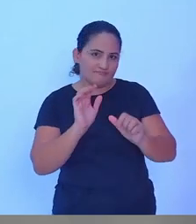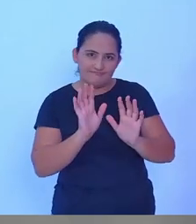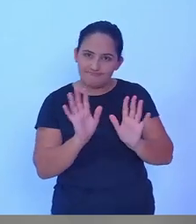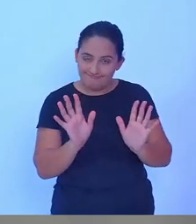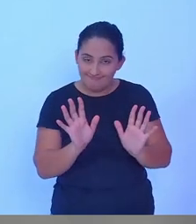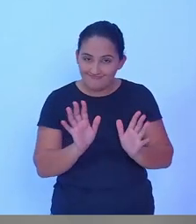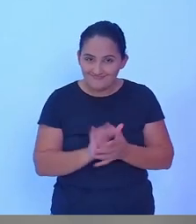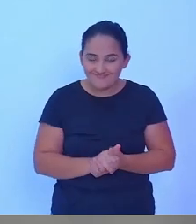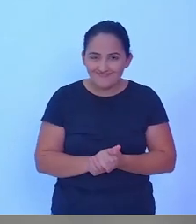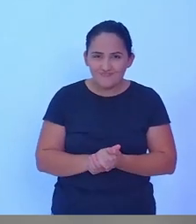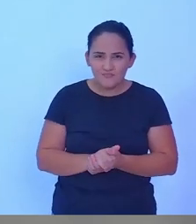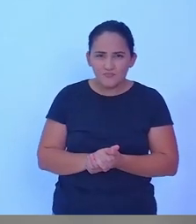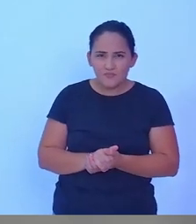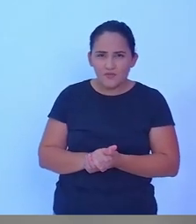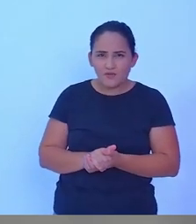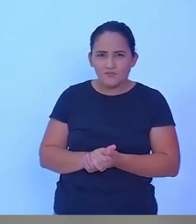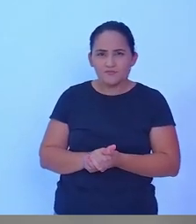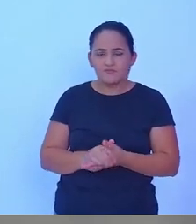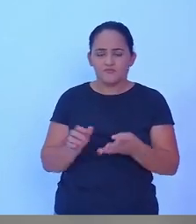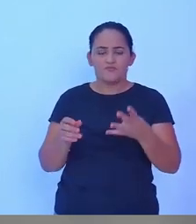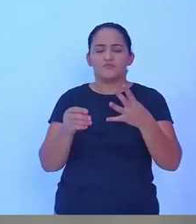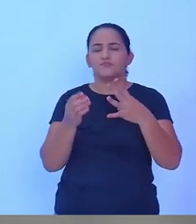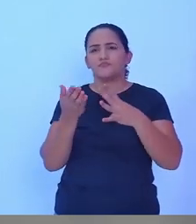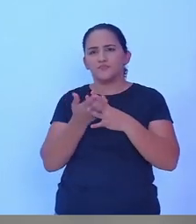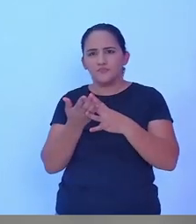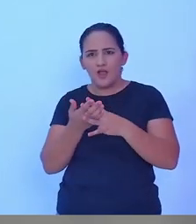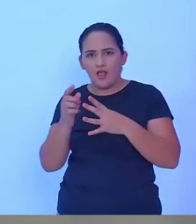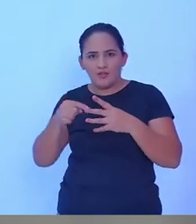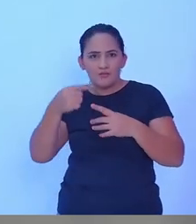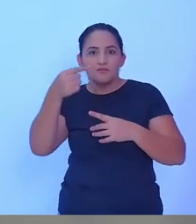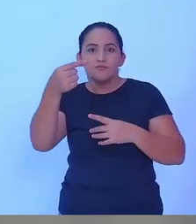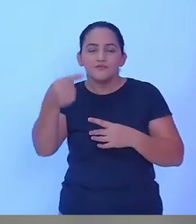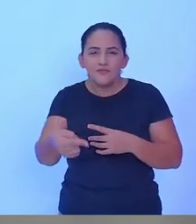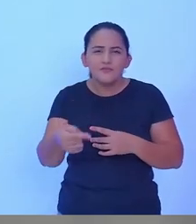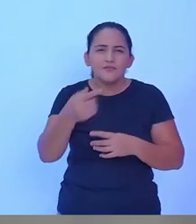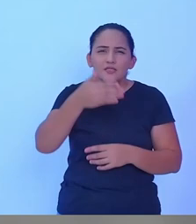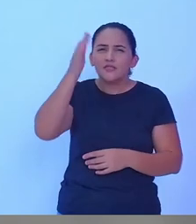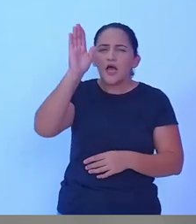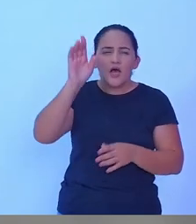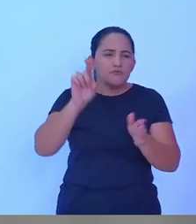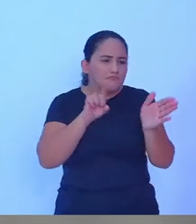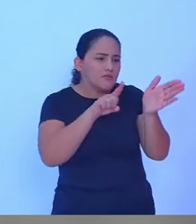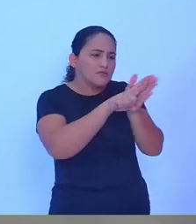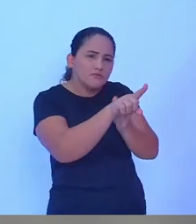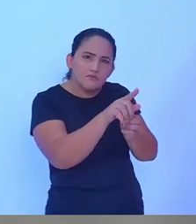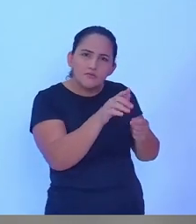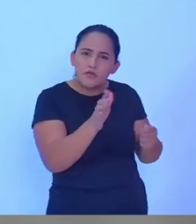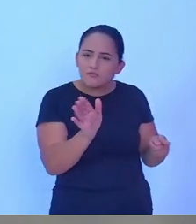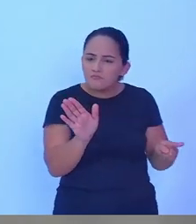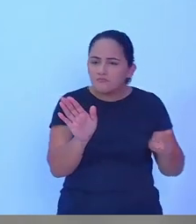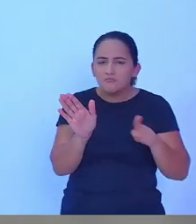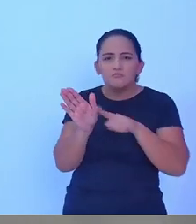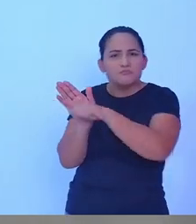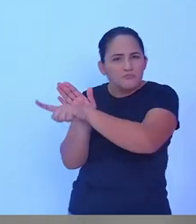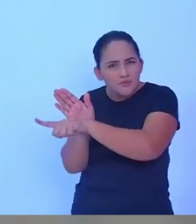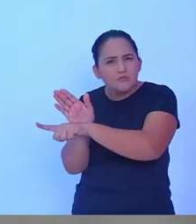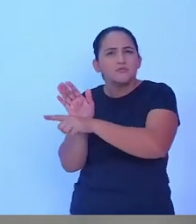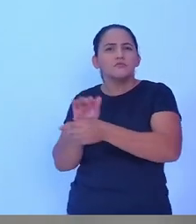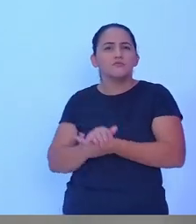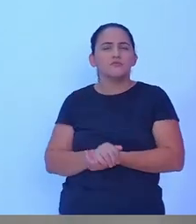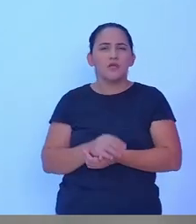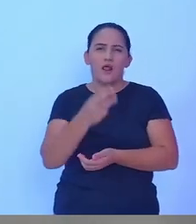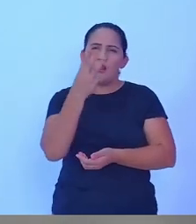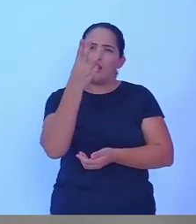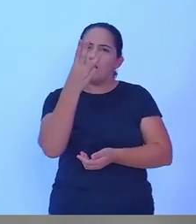bloco, dá a mesma forma, o candidato pergunta para o candidato, na mesma regra da anterior. E o último bloco, são três